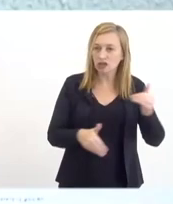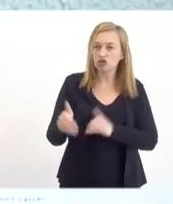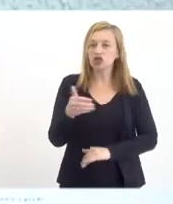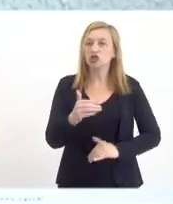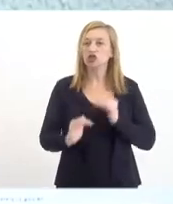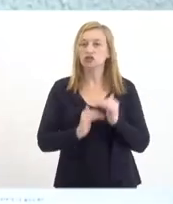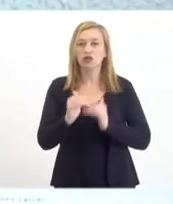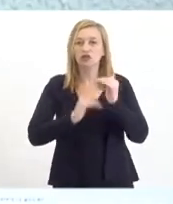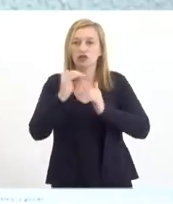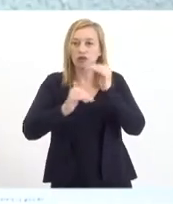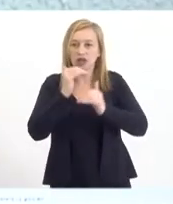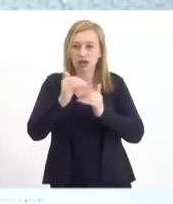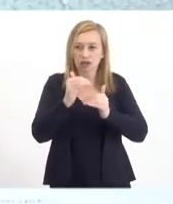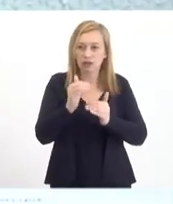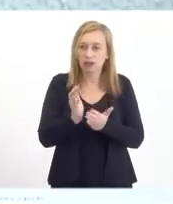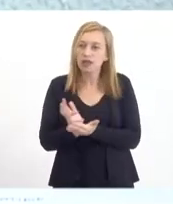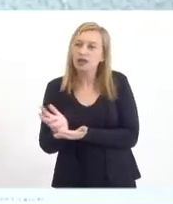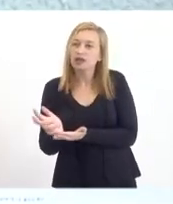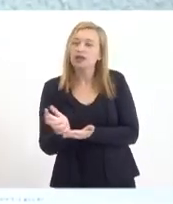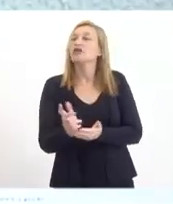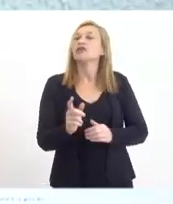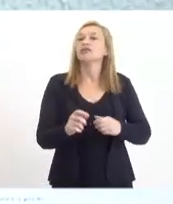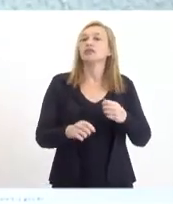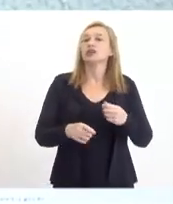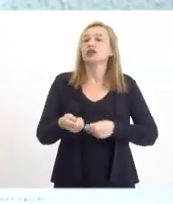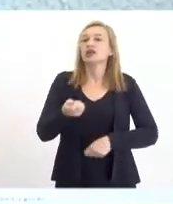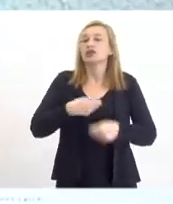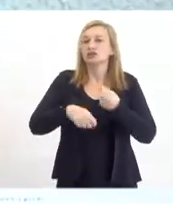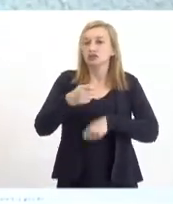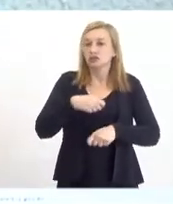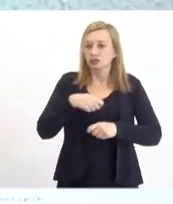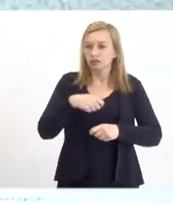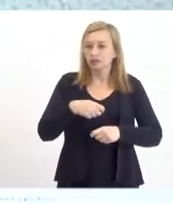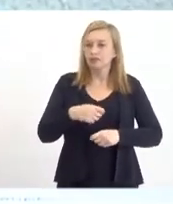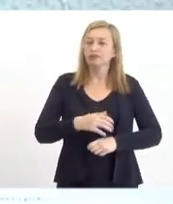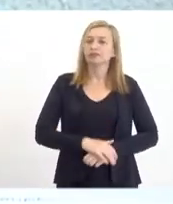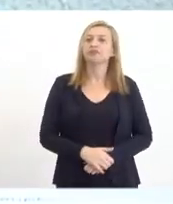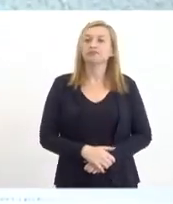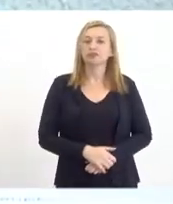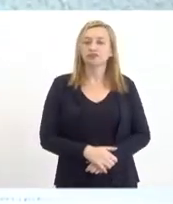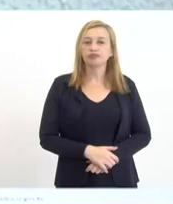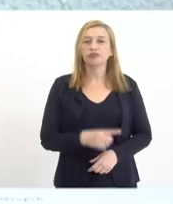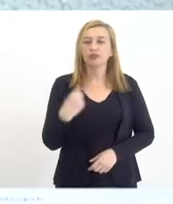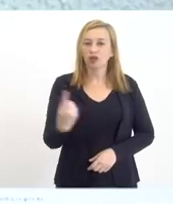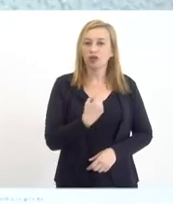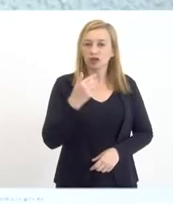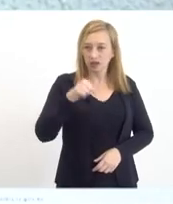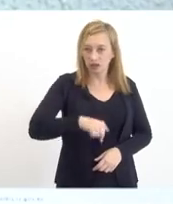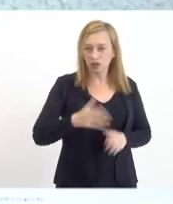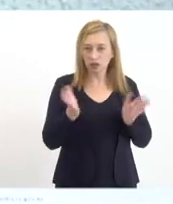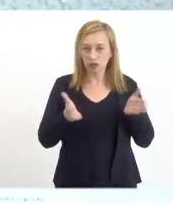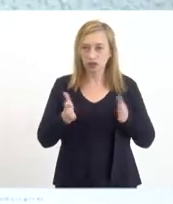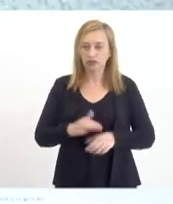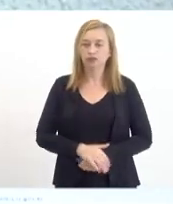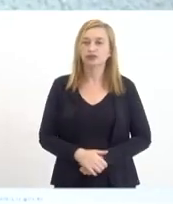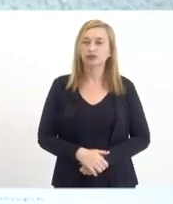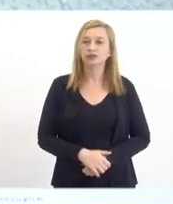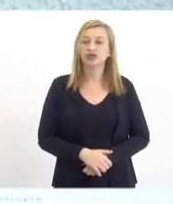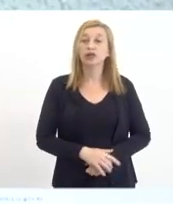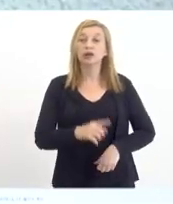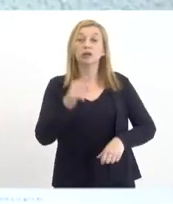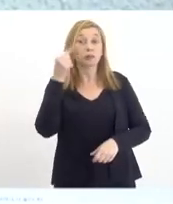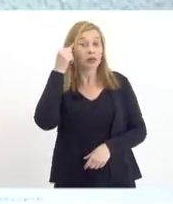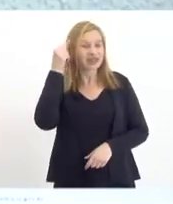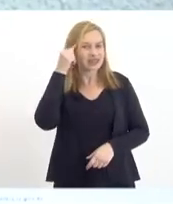fazendo a roda da economia girar de maneira sustentável e a longo prazo. Por isso estamos aqui hoje, porque é hora de